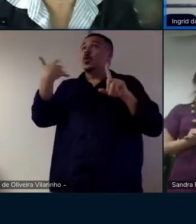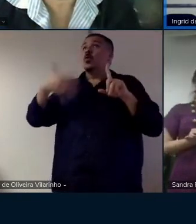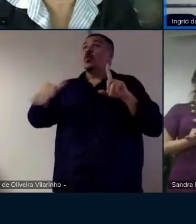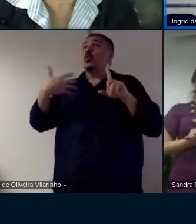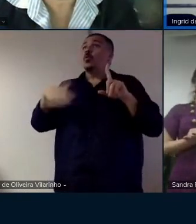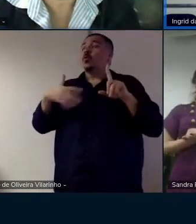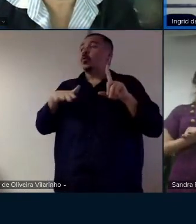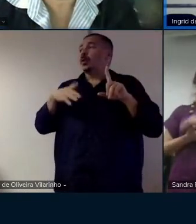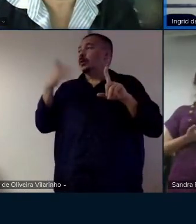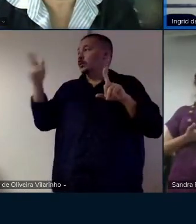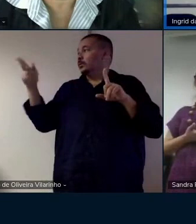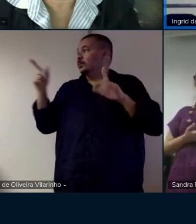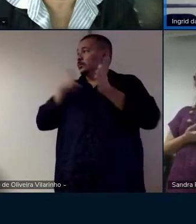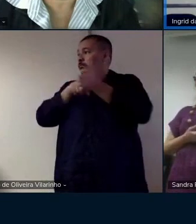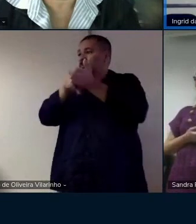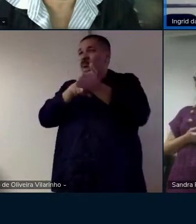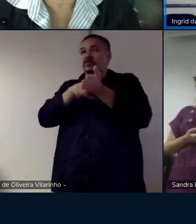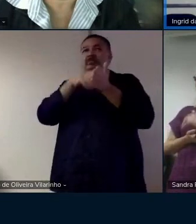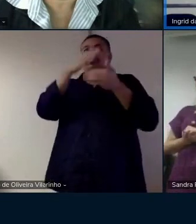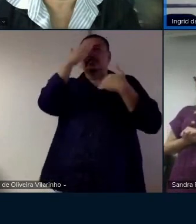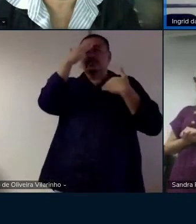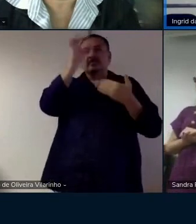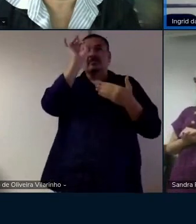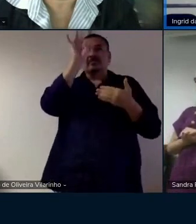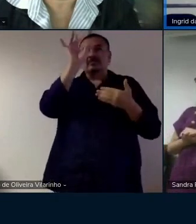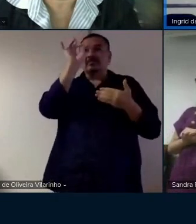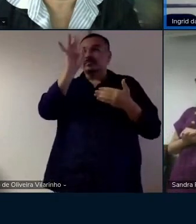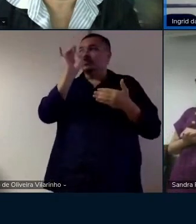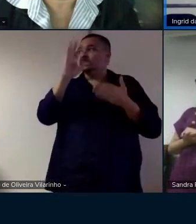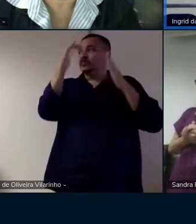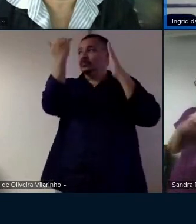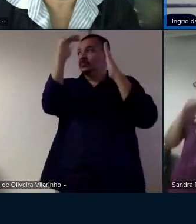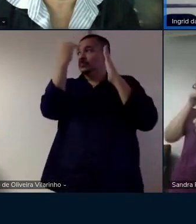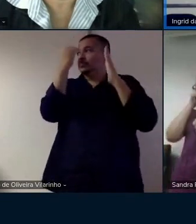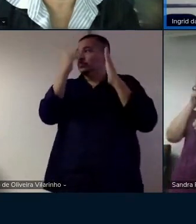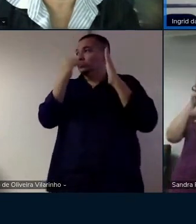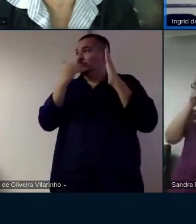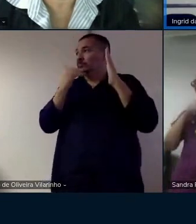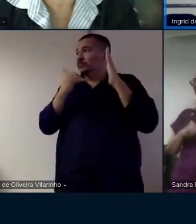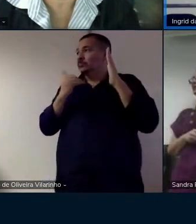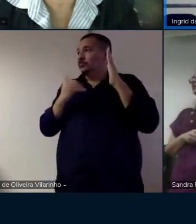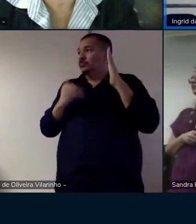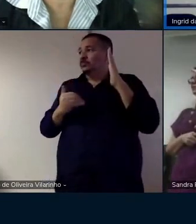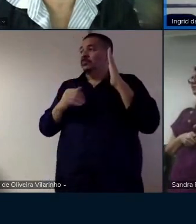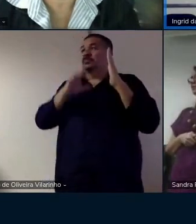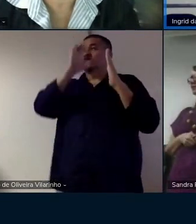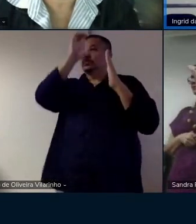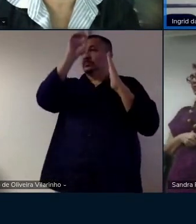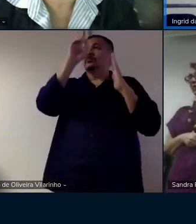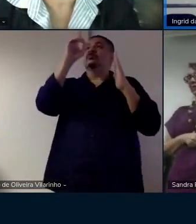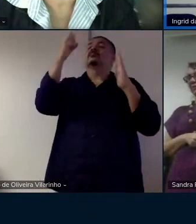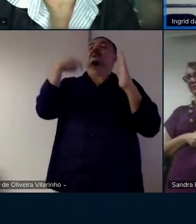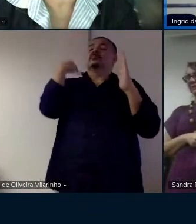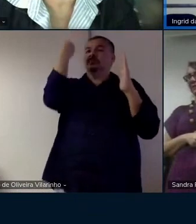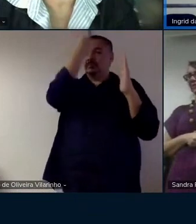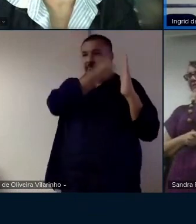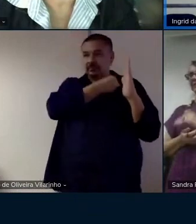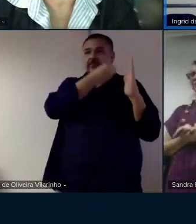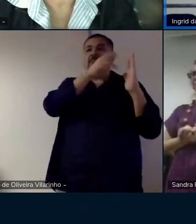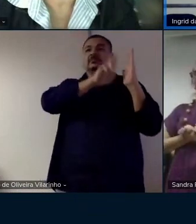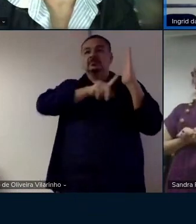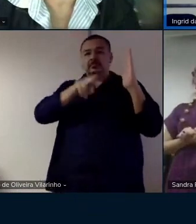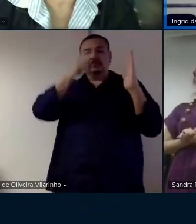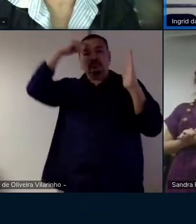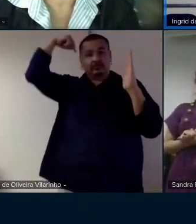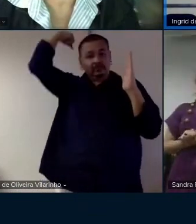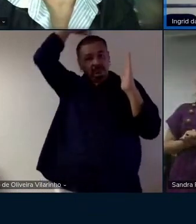trabalho dela ela agradece uma série de além de Deus a Nossa Senhora é uma série